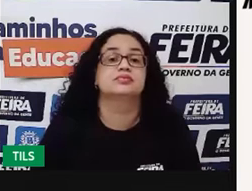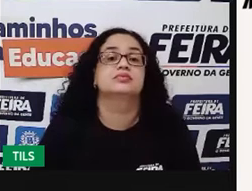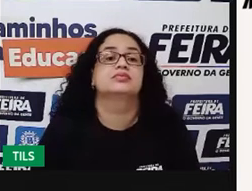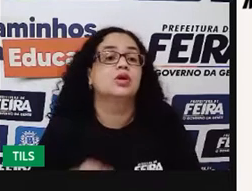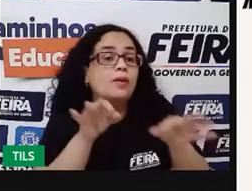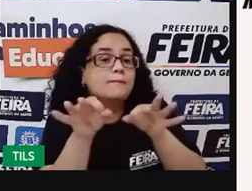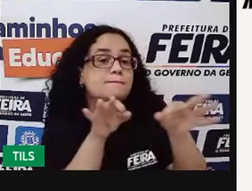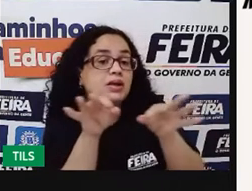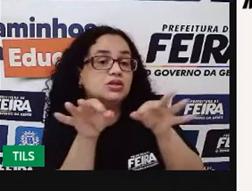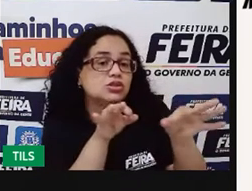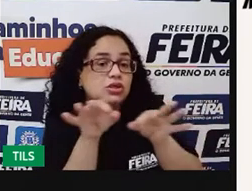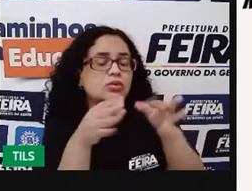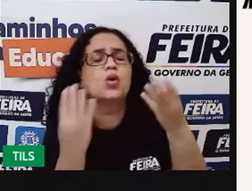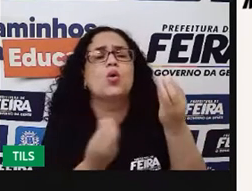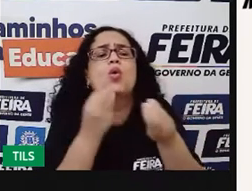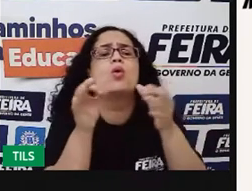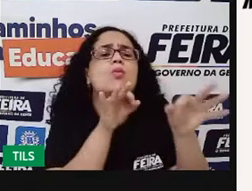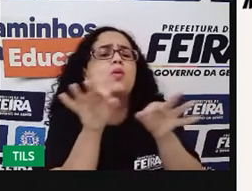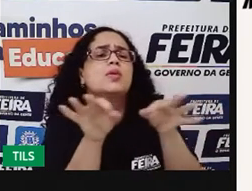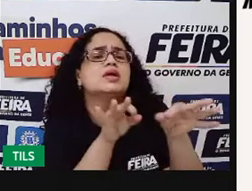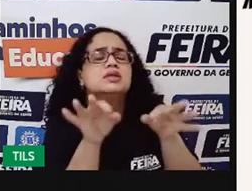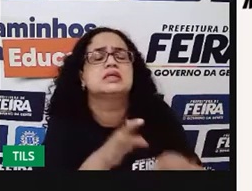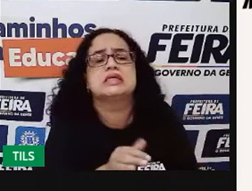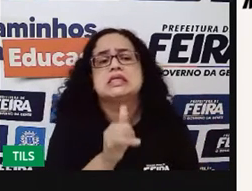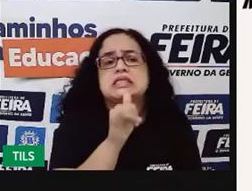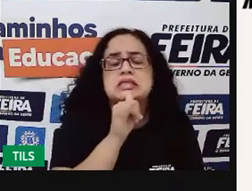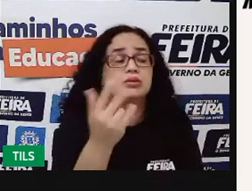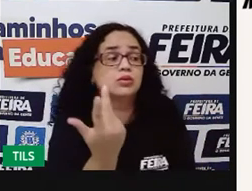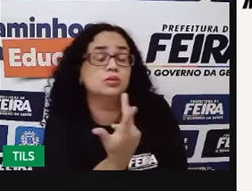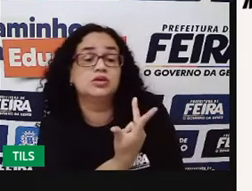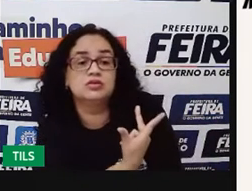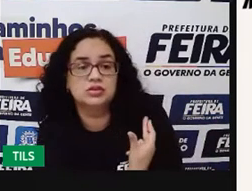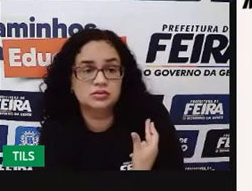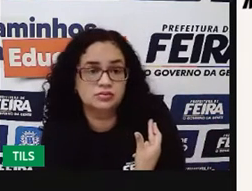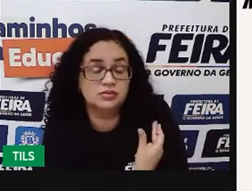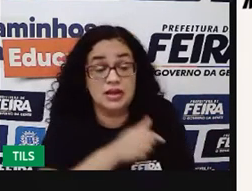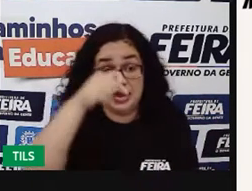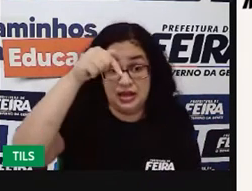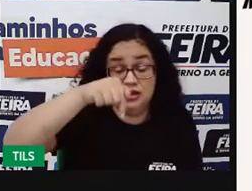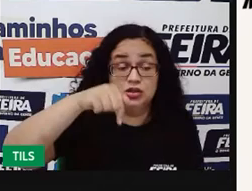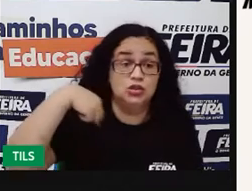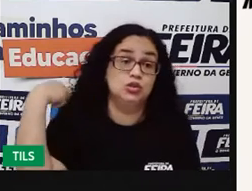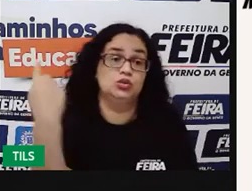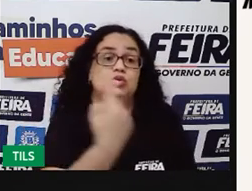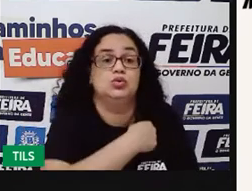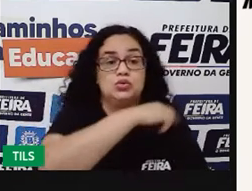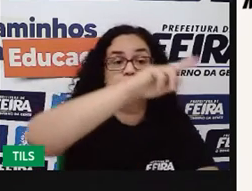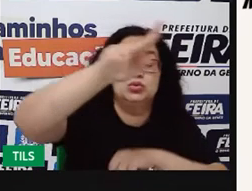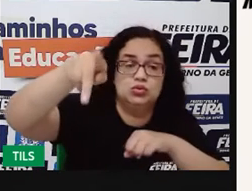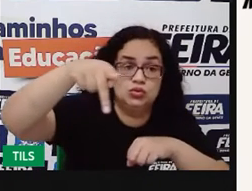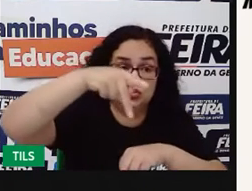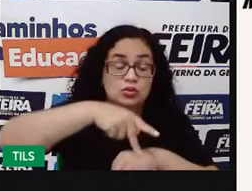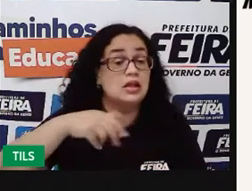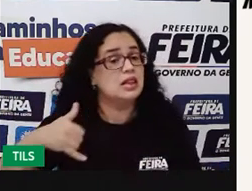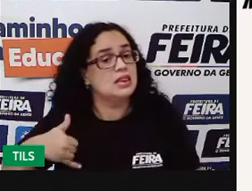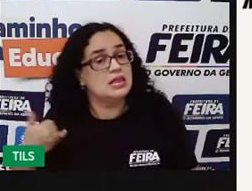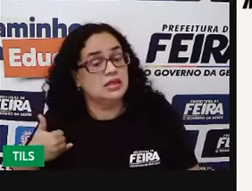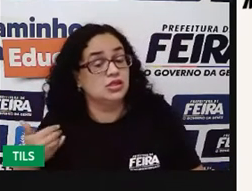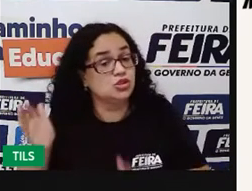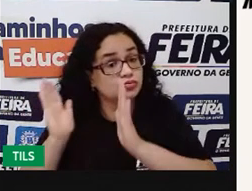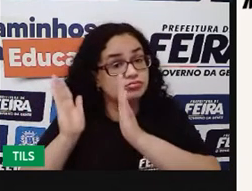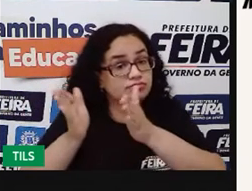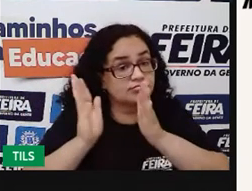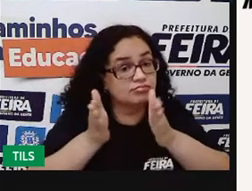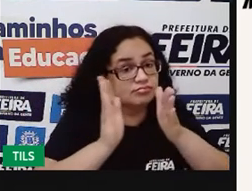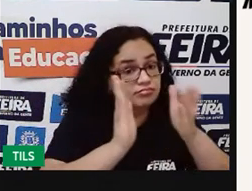Como é que foi feito o planejamento, por exemplo, pra vacinação, né? Aqui no nosso país, por idade. Então, planejar. Então,